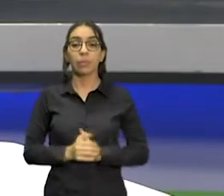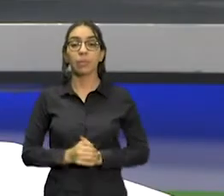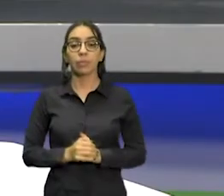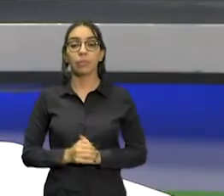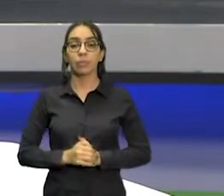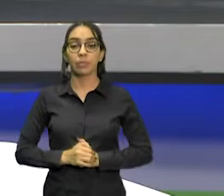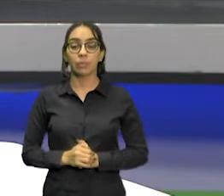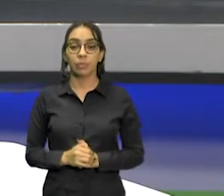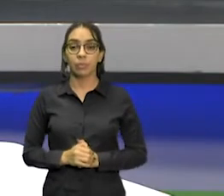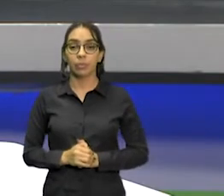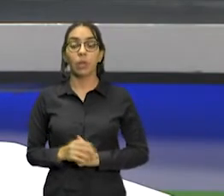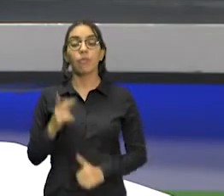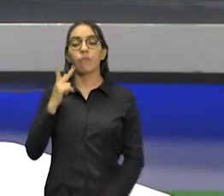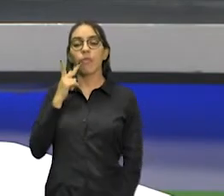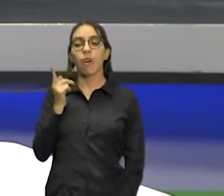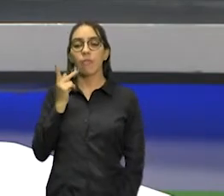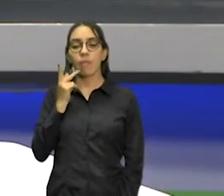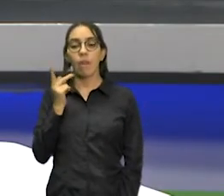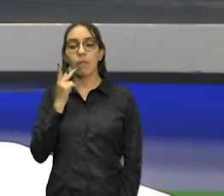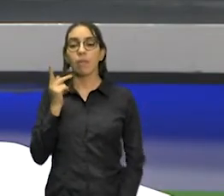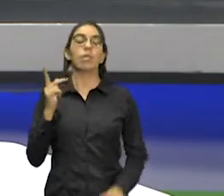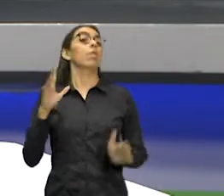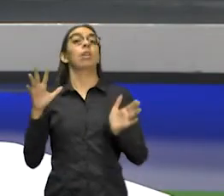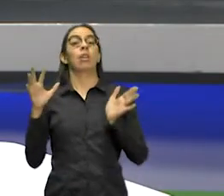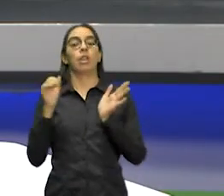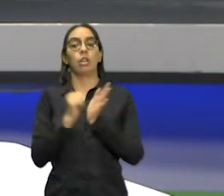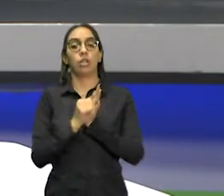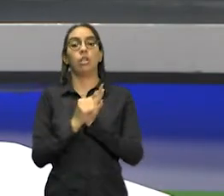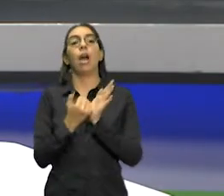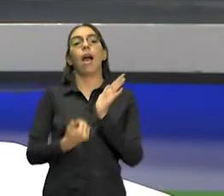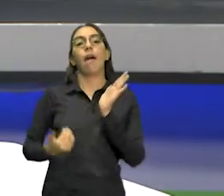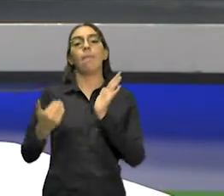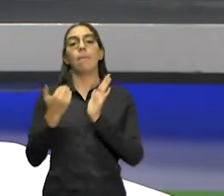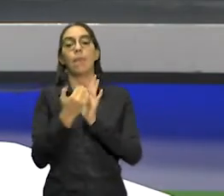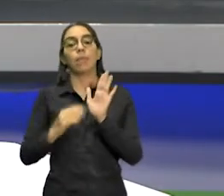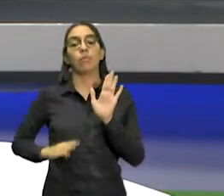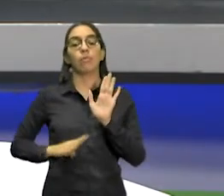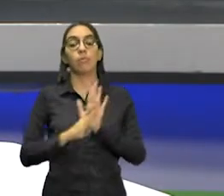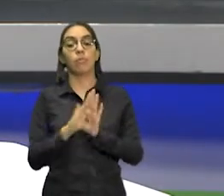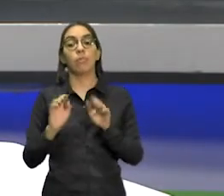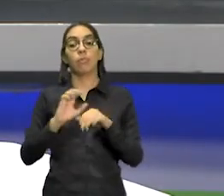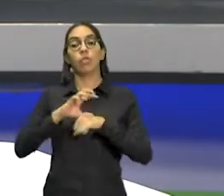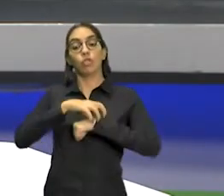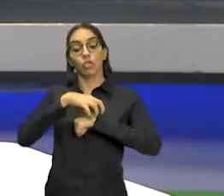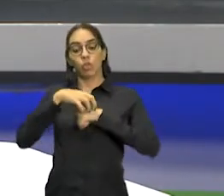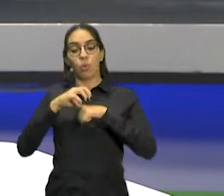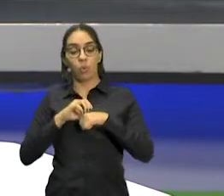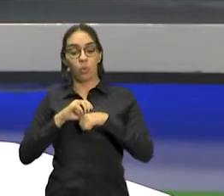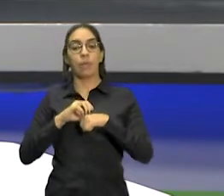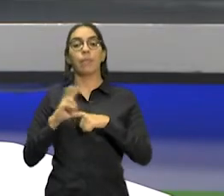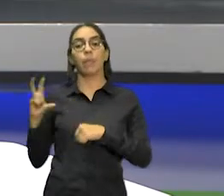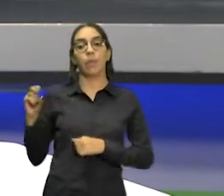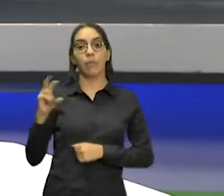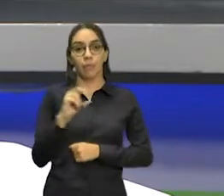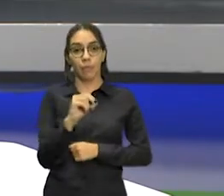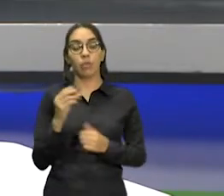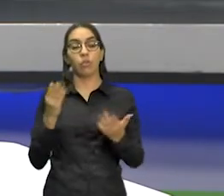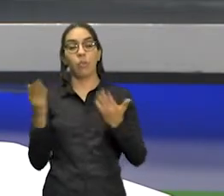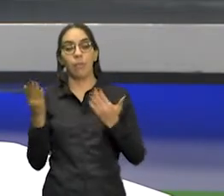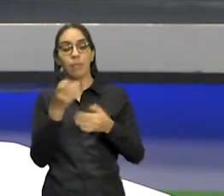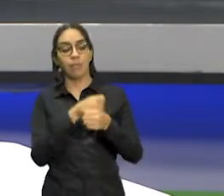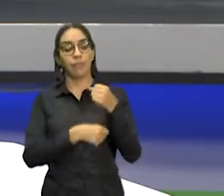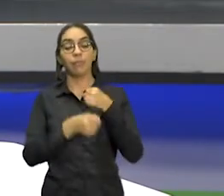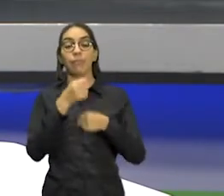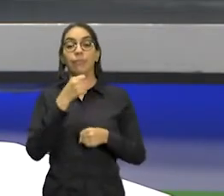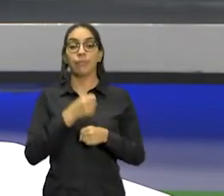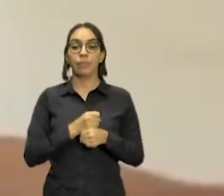Fortaleza registra aumento de casos de chikungunha. Os dados de janeiro e fevereiro superam os números do ano passado nesse